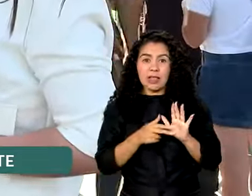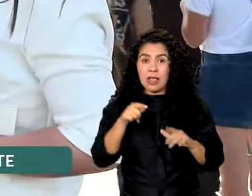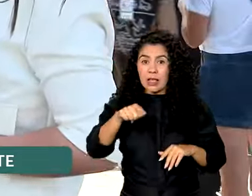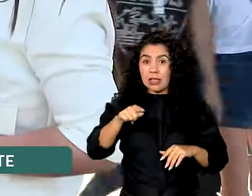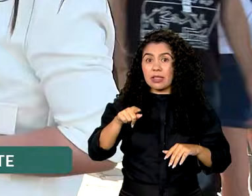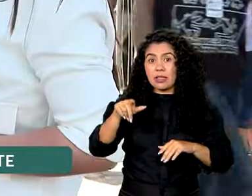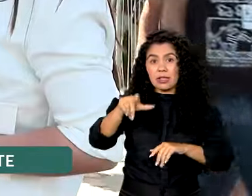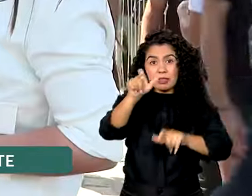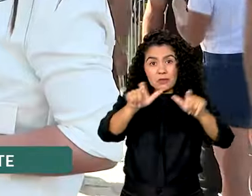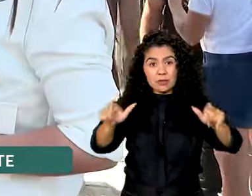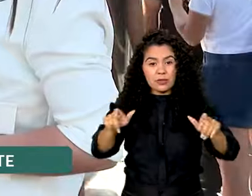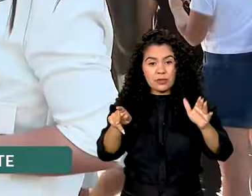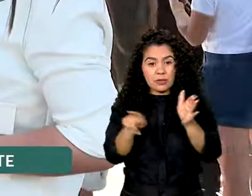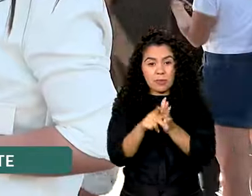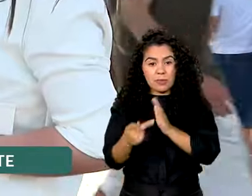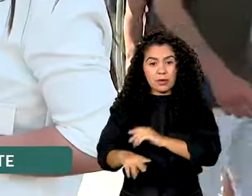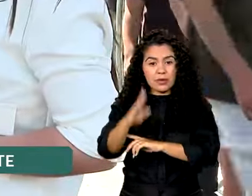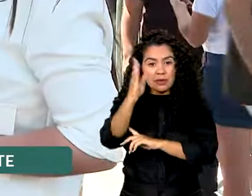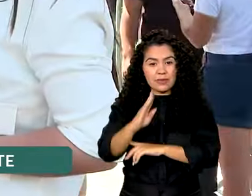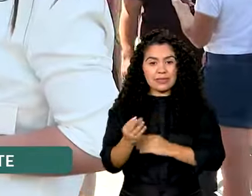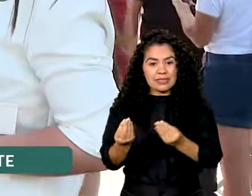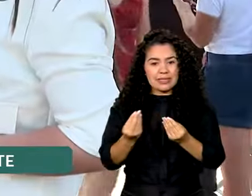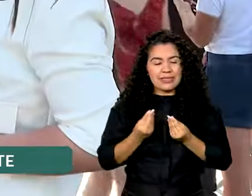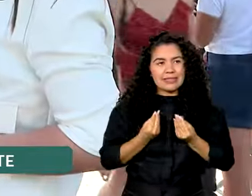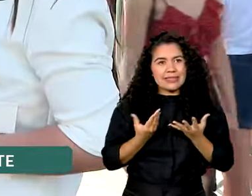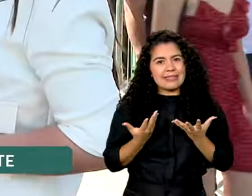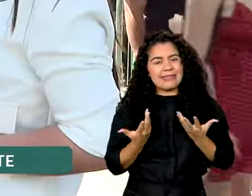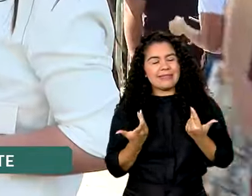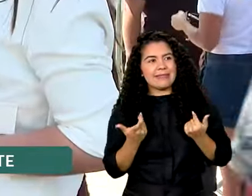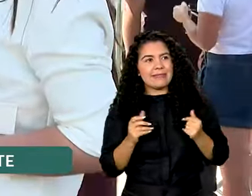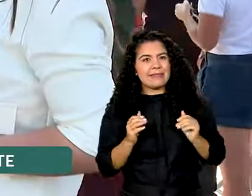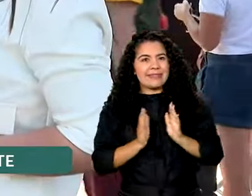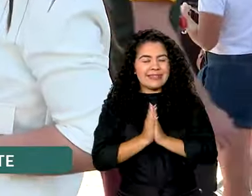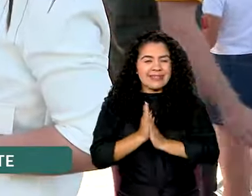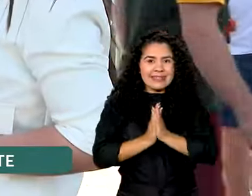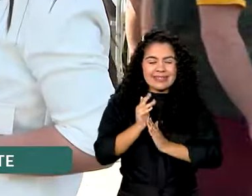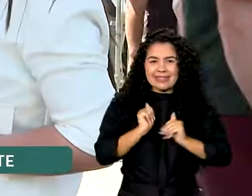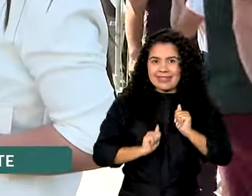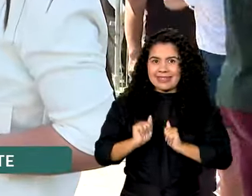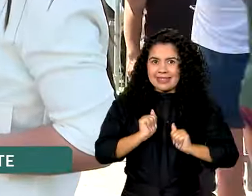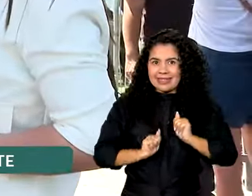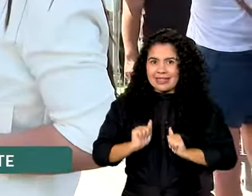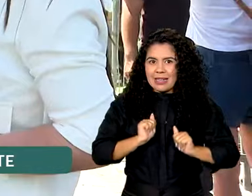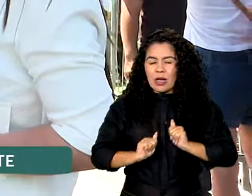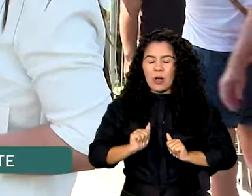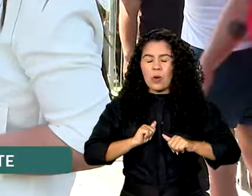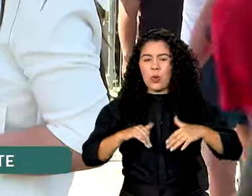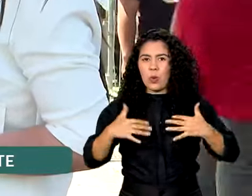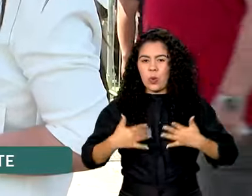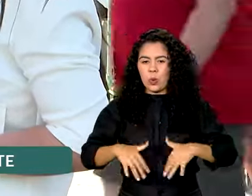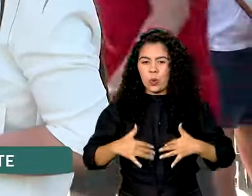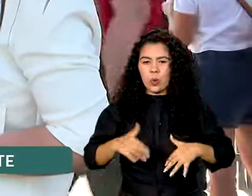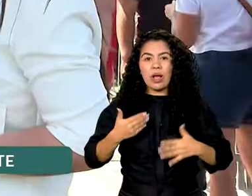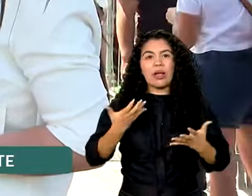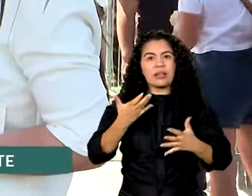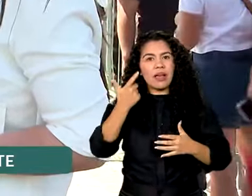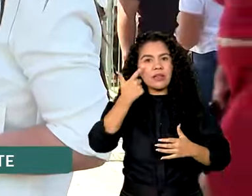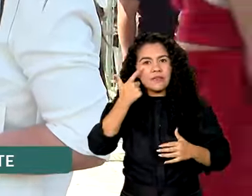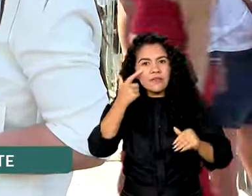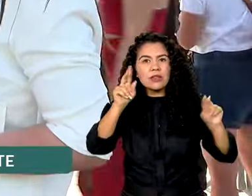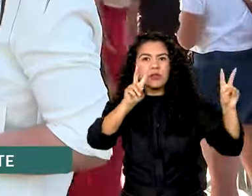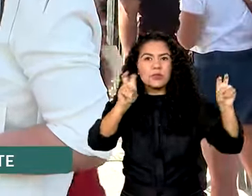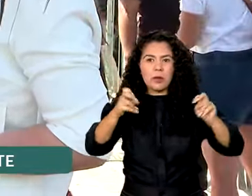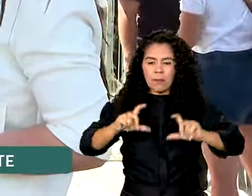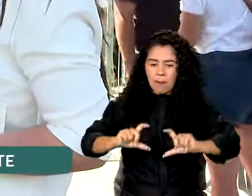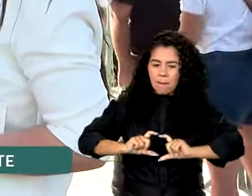brasileiro está deixando a gente um pouco numa expectativa ansiosa, né? Eu estou muito ansiosa para ver o nível de medalhas.